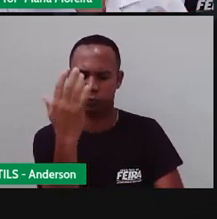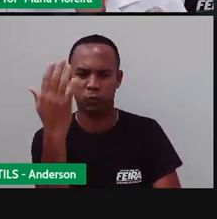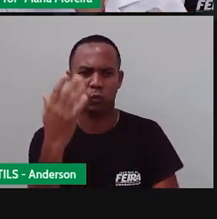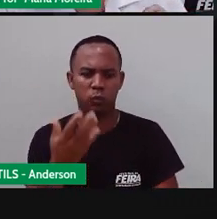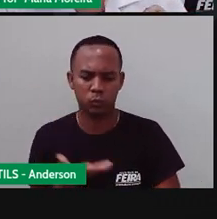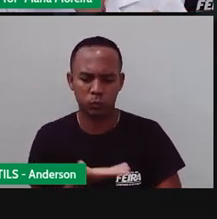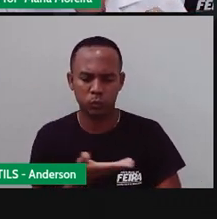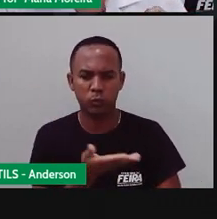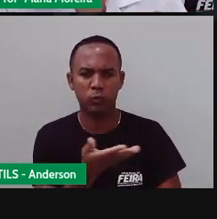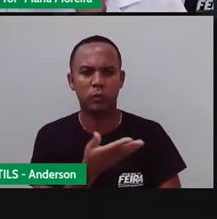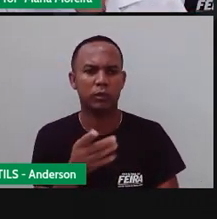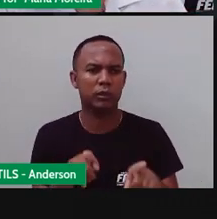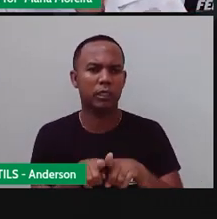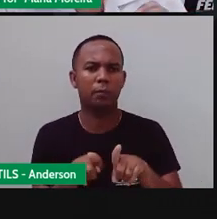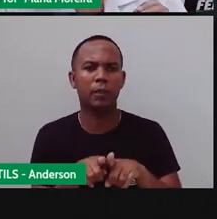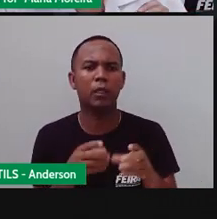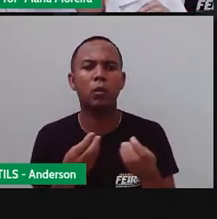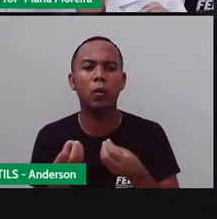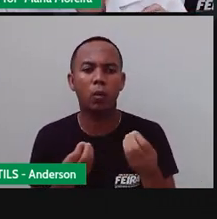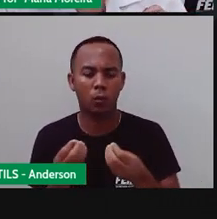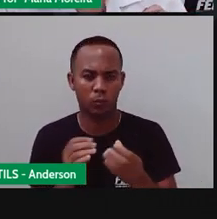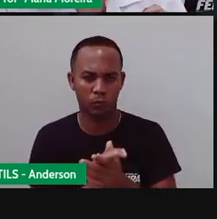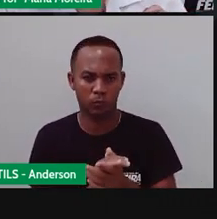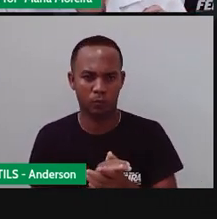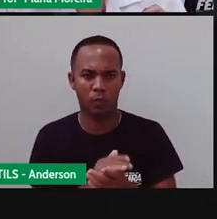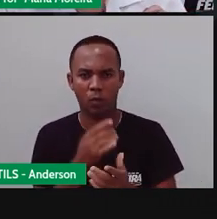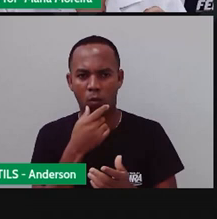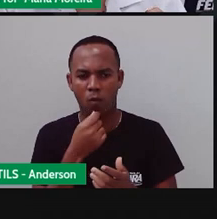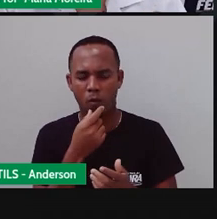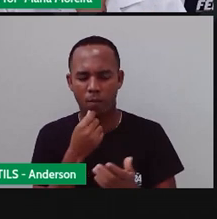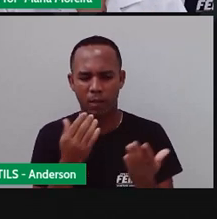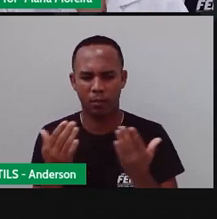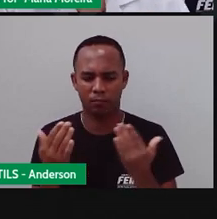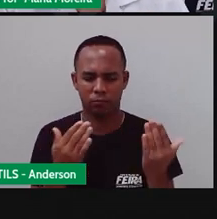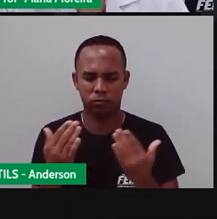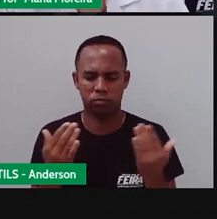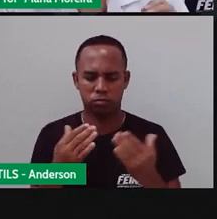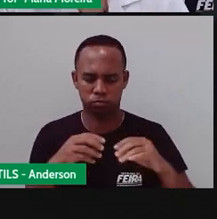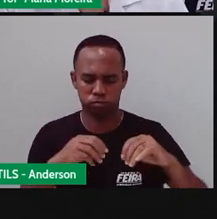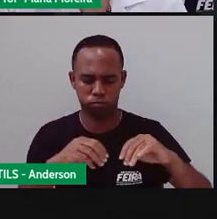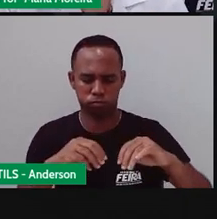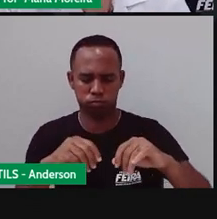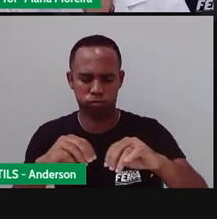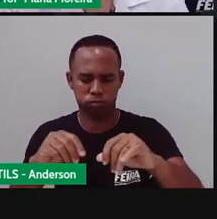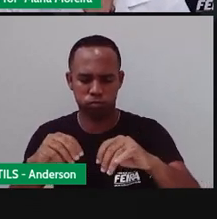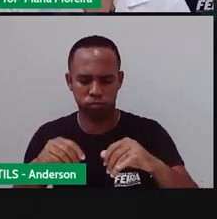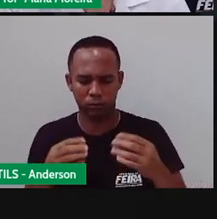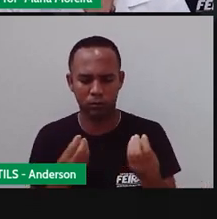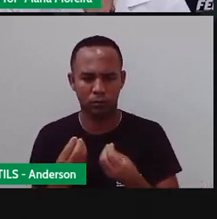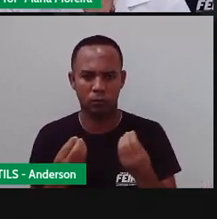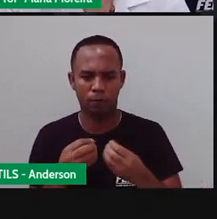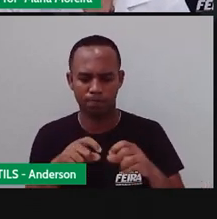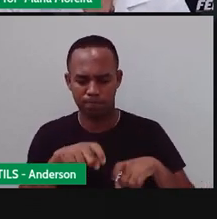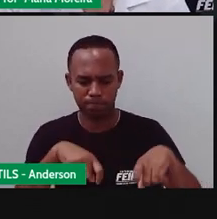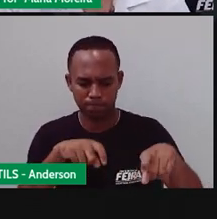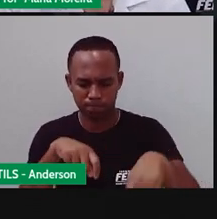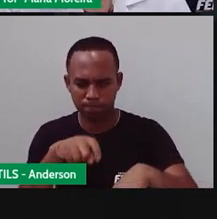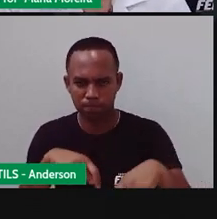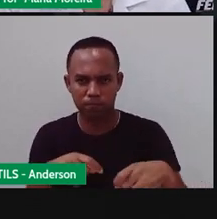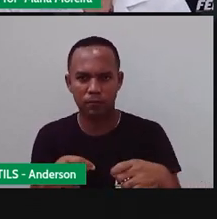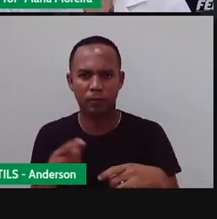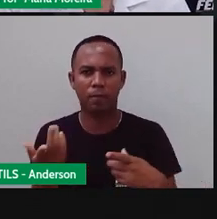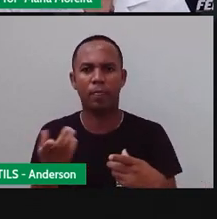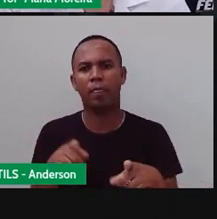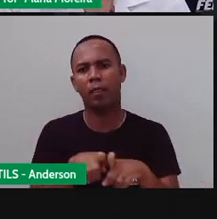na posição do Sol. Então, ele se baseava na posição do Sol,